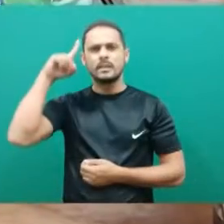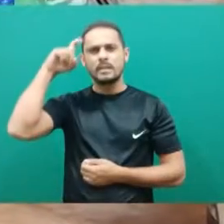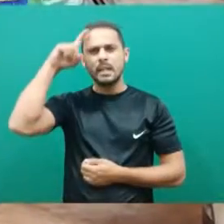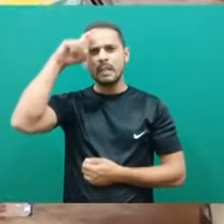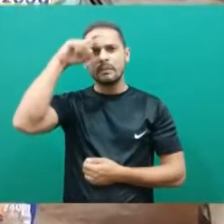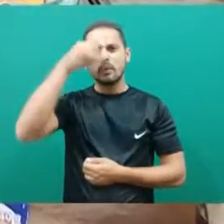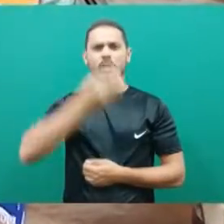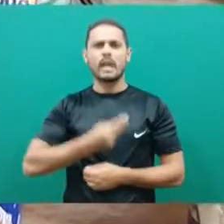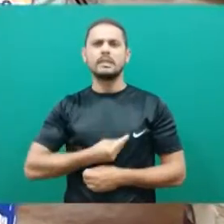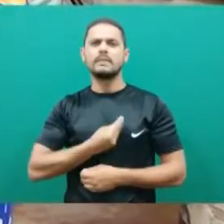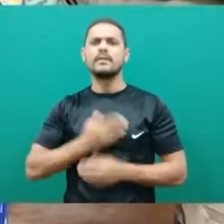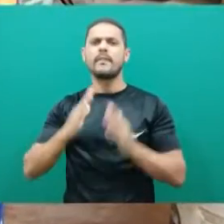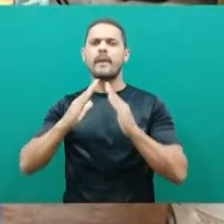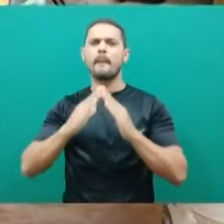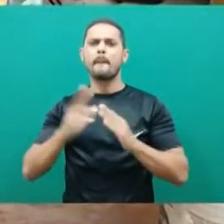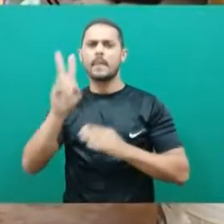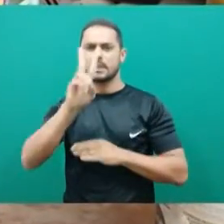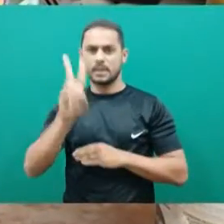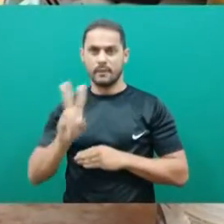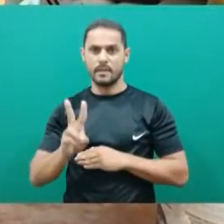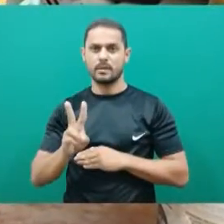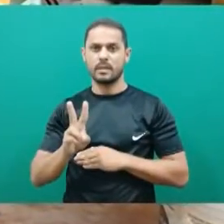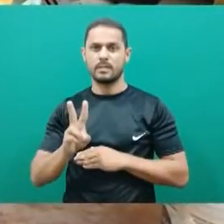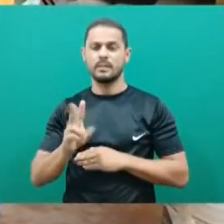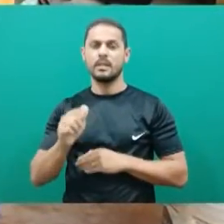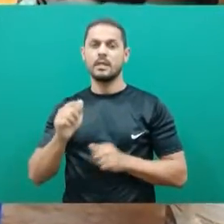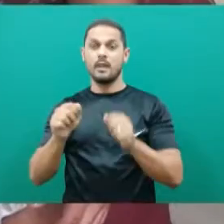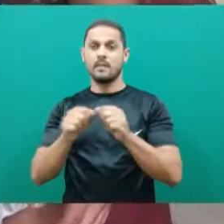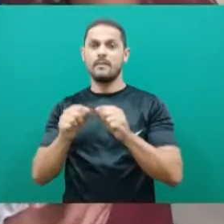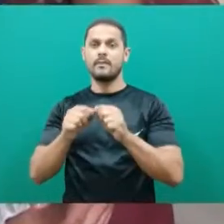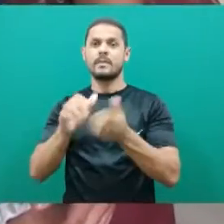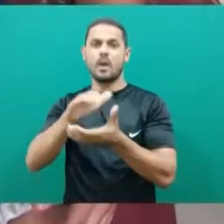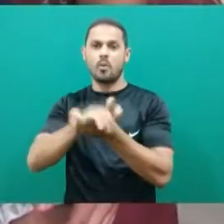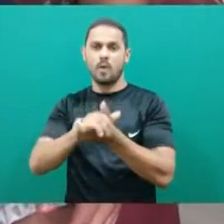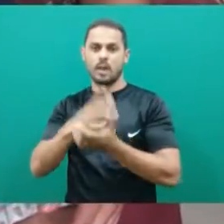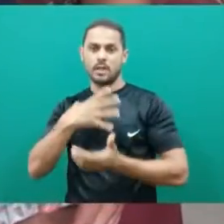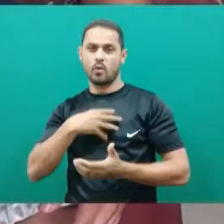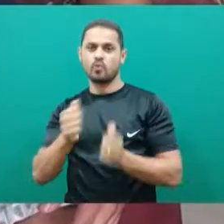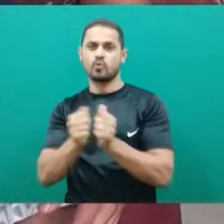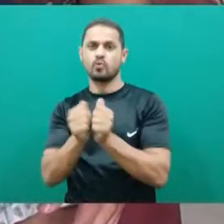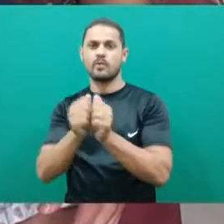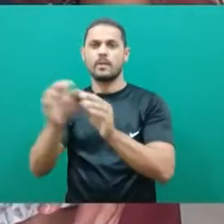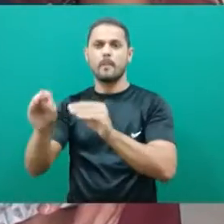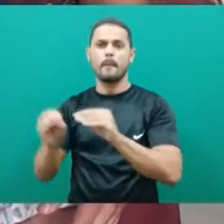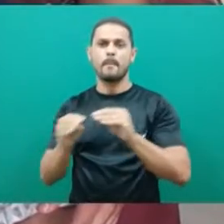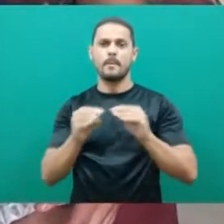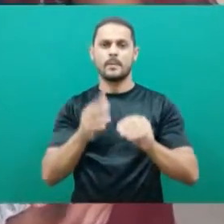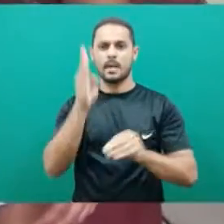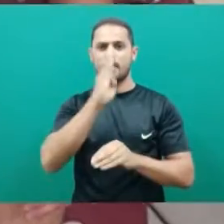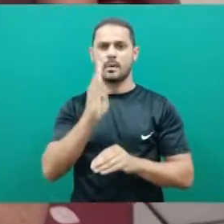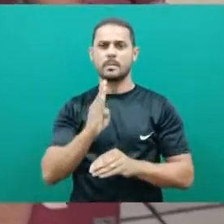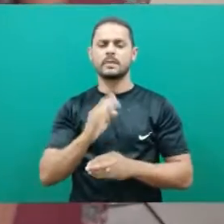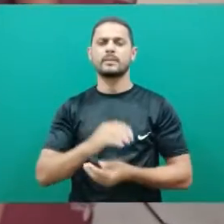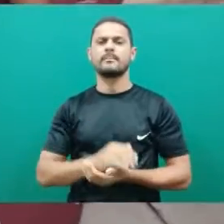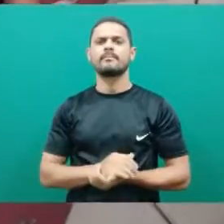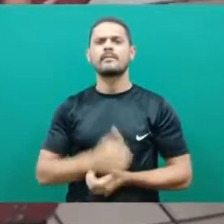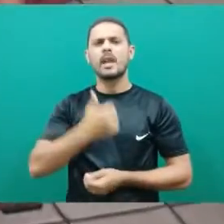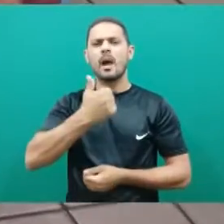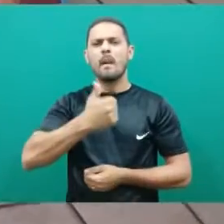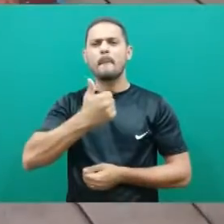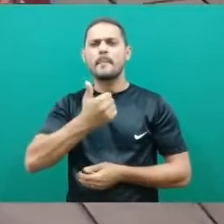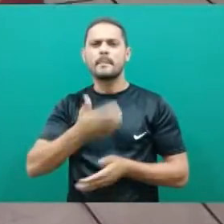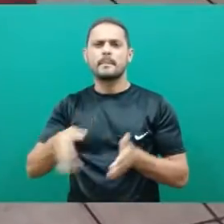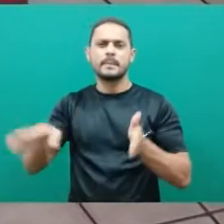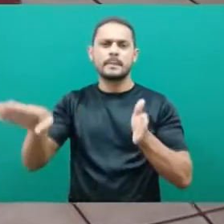As dificuldades de uma vida inteira na Venezuela trouxeram este casal com os filhos para o Brasil. A primeira parada do